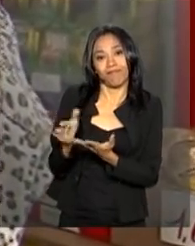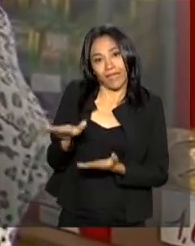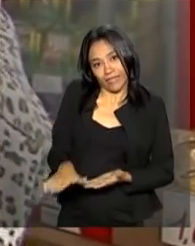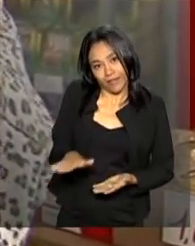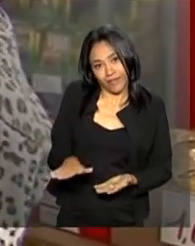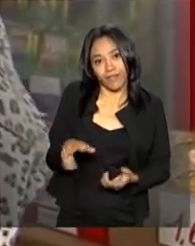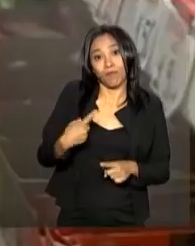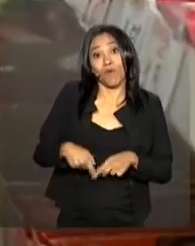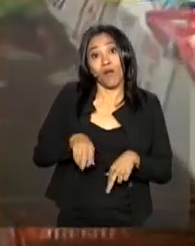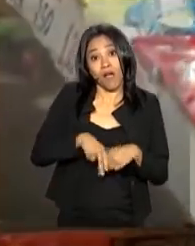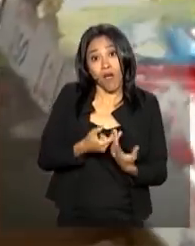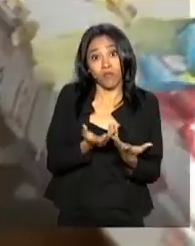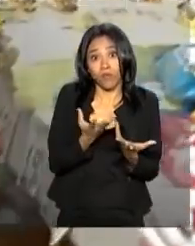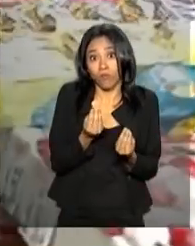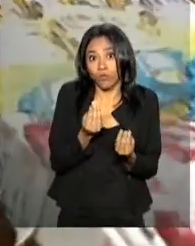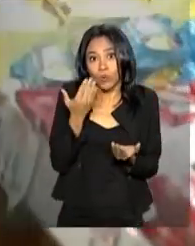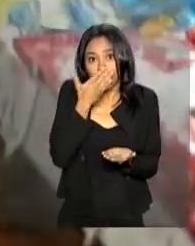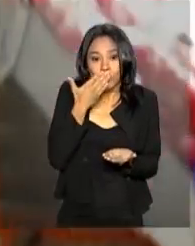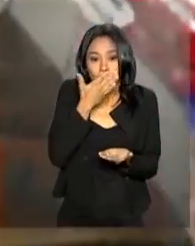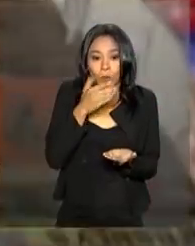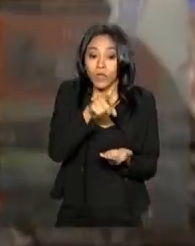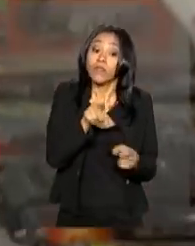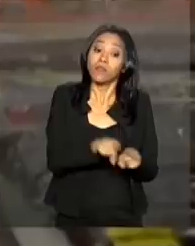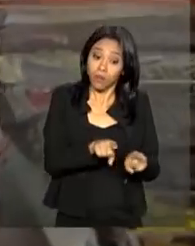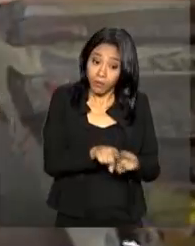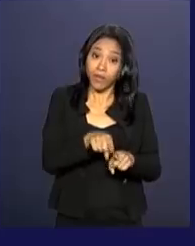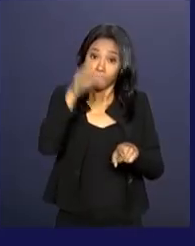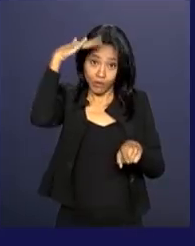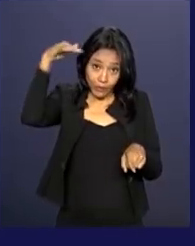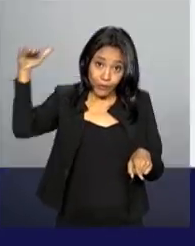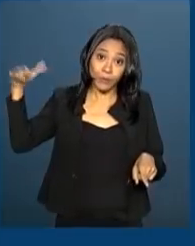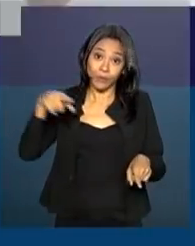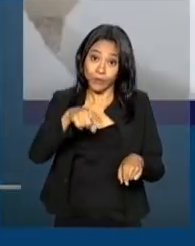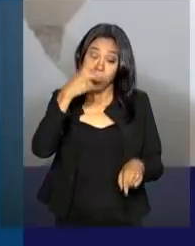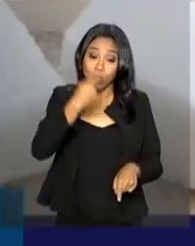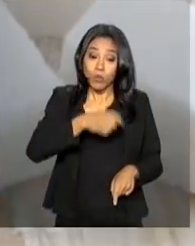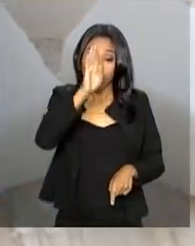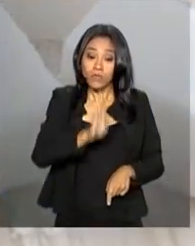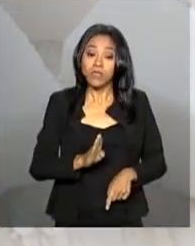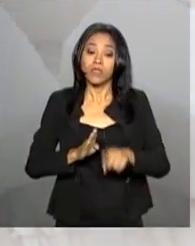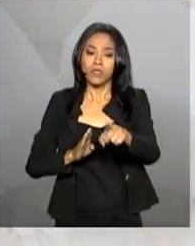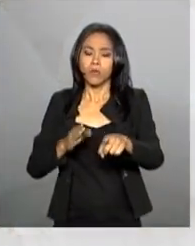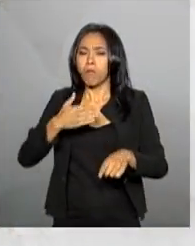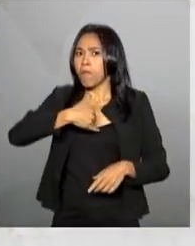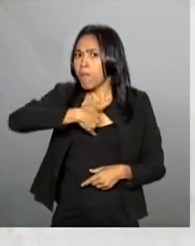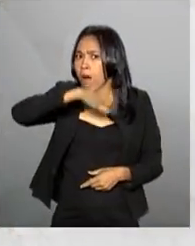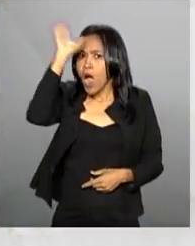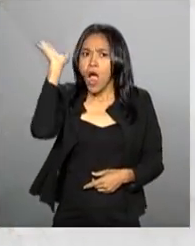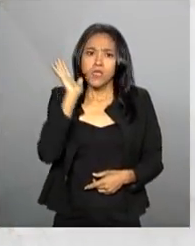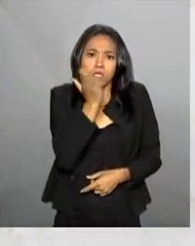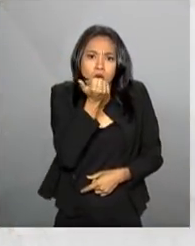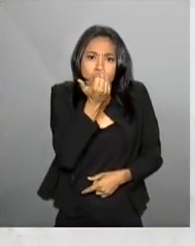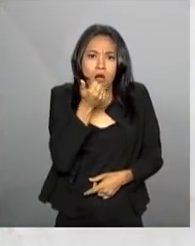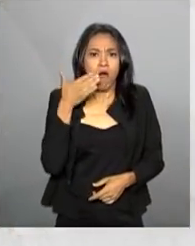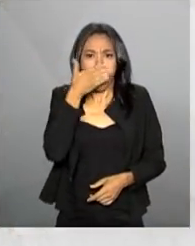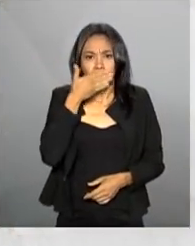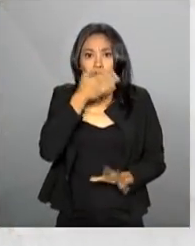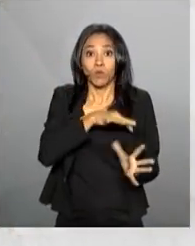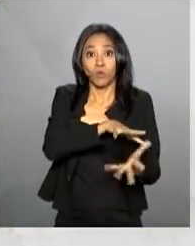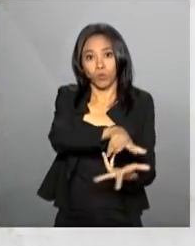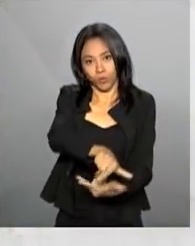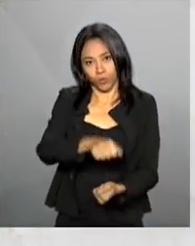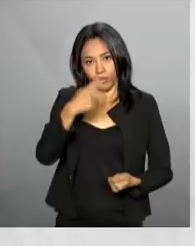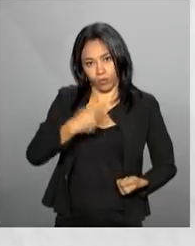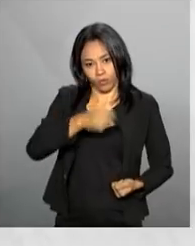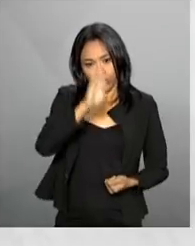de açúcar que tem, né? E nem os adultos resistem. O Brasil está entre os maiores consumidores de açúcar do mundo. Aqui as